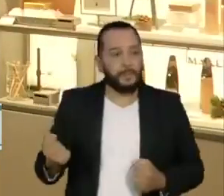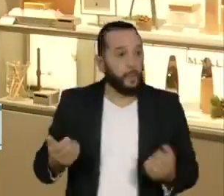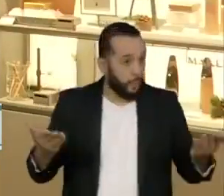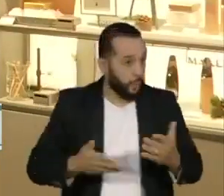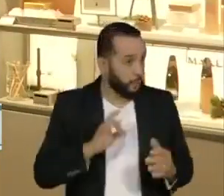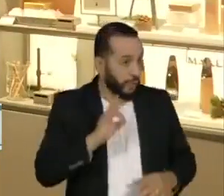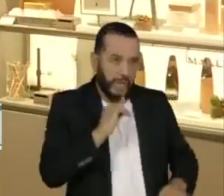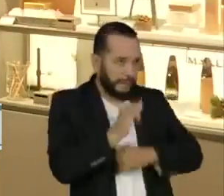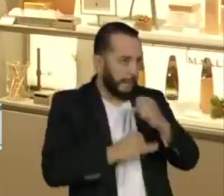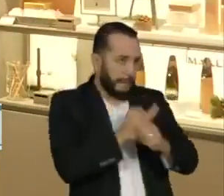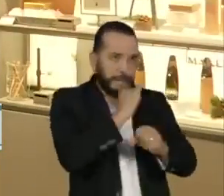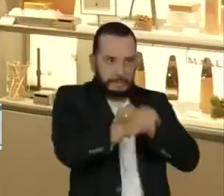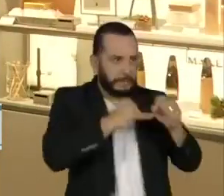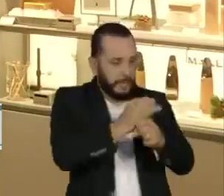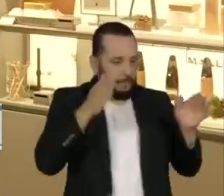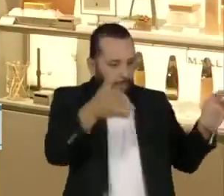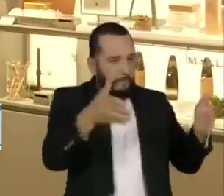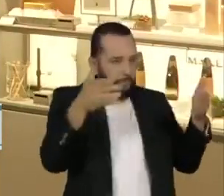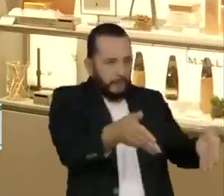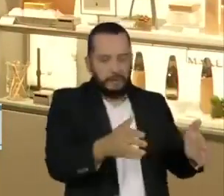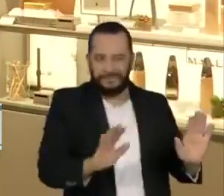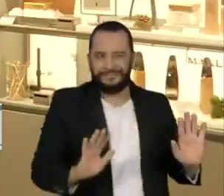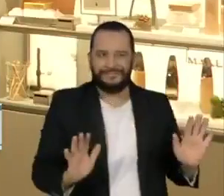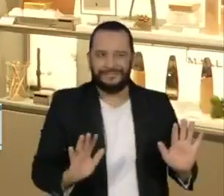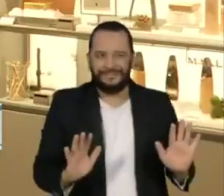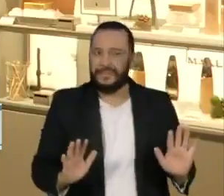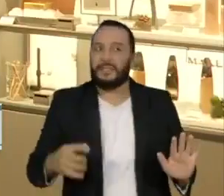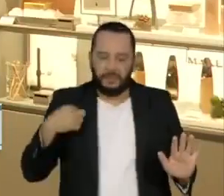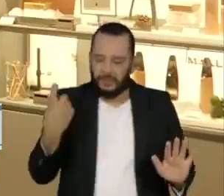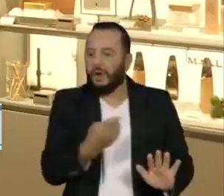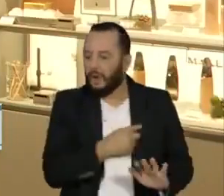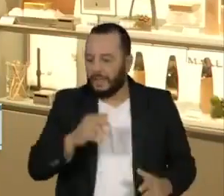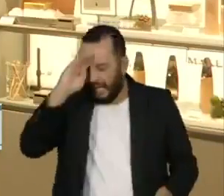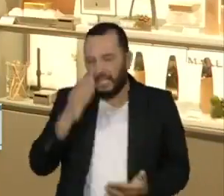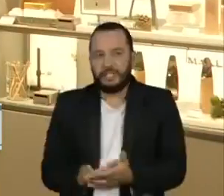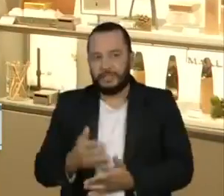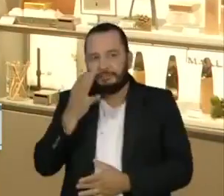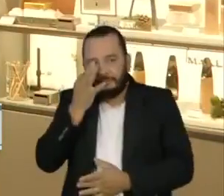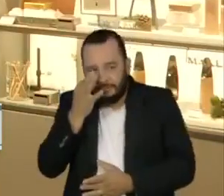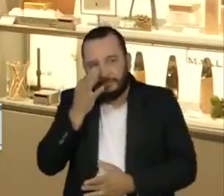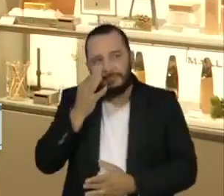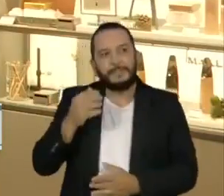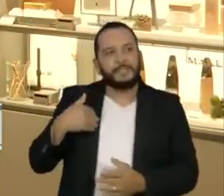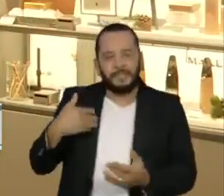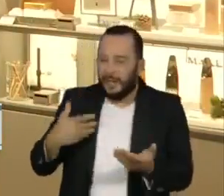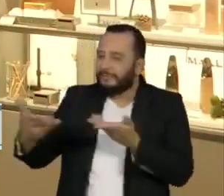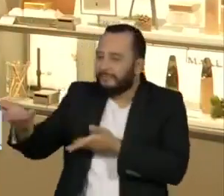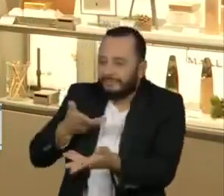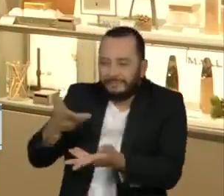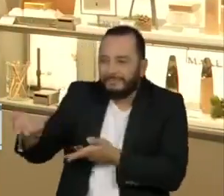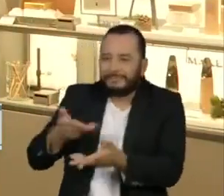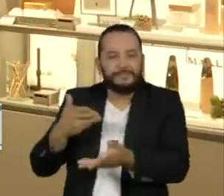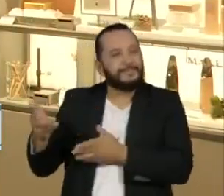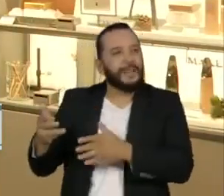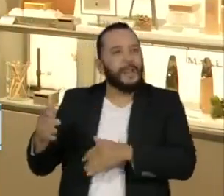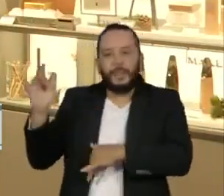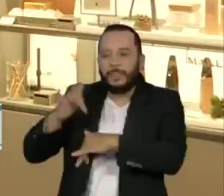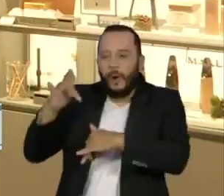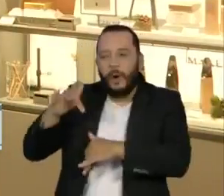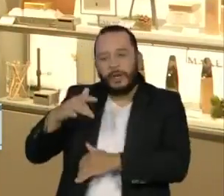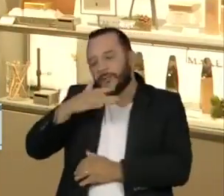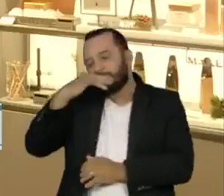só fala do tipo, tudo vai acabar no digital, que a gente continua acreditando na experiência com as pessoas, com o toque